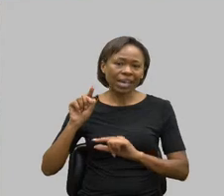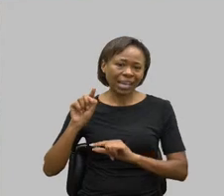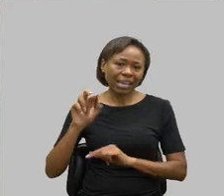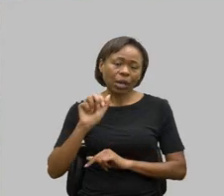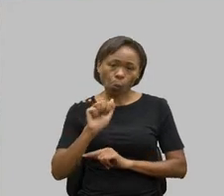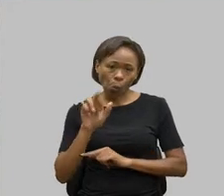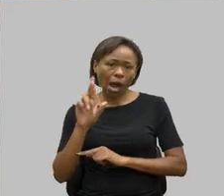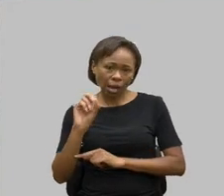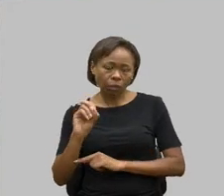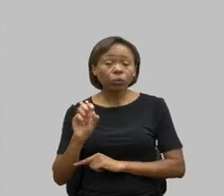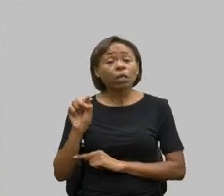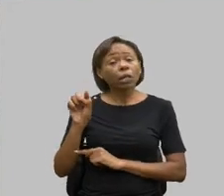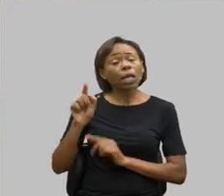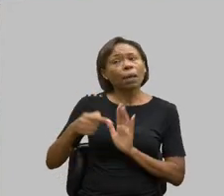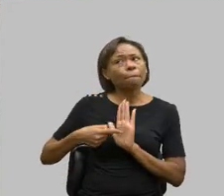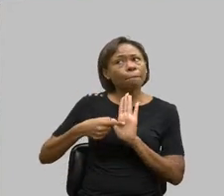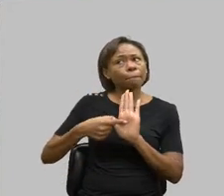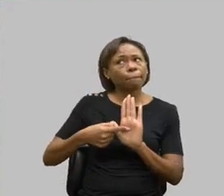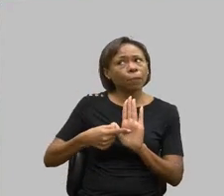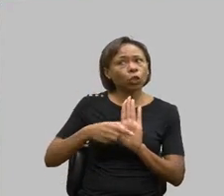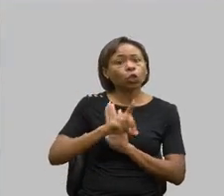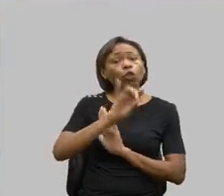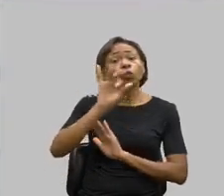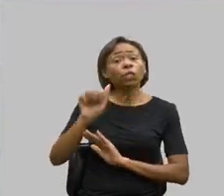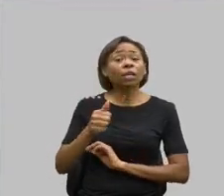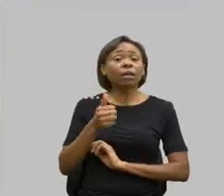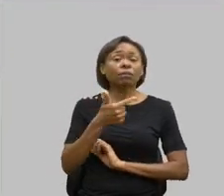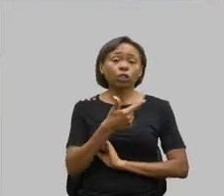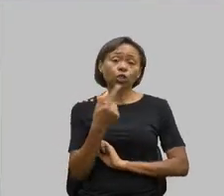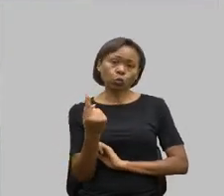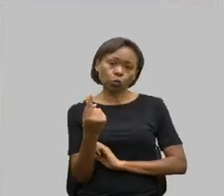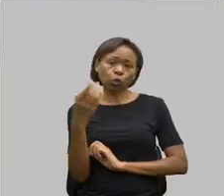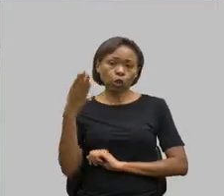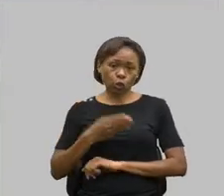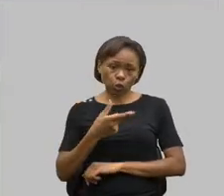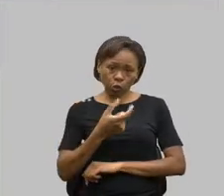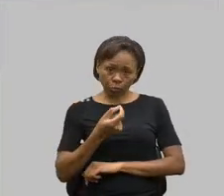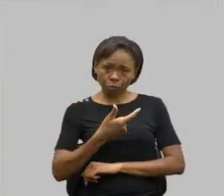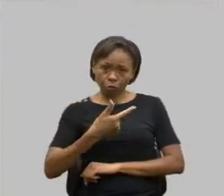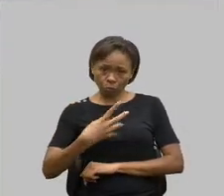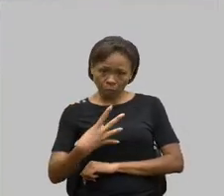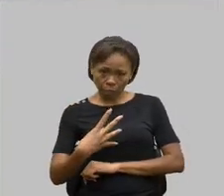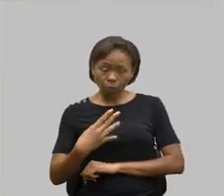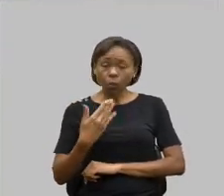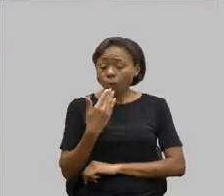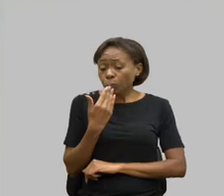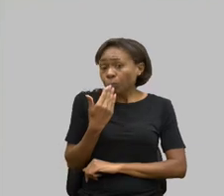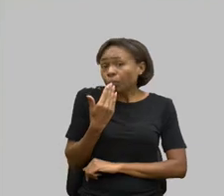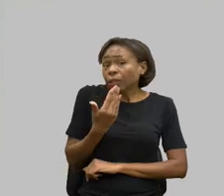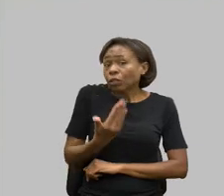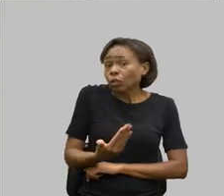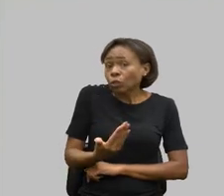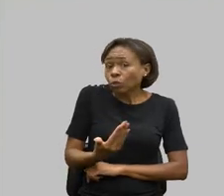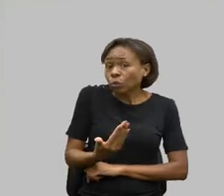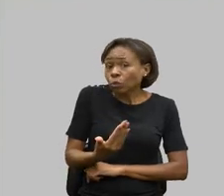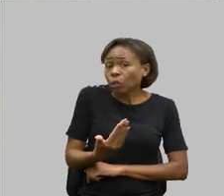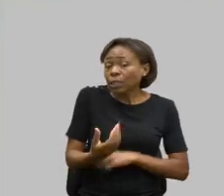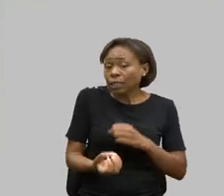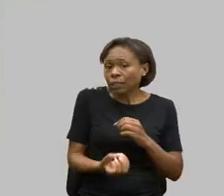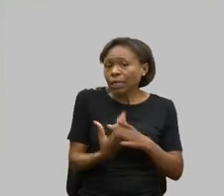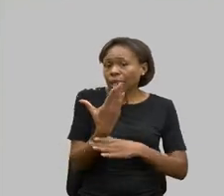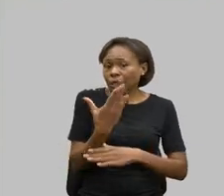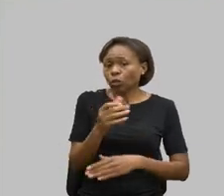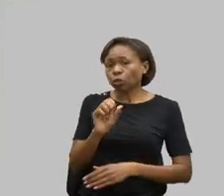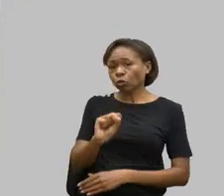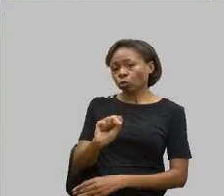no dia 21 de 2024 um pedido da criação do selo